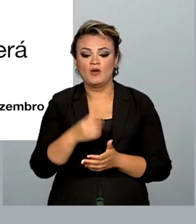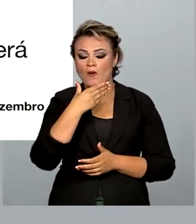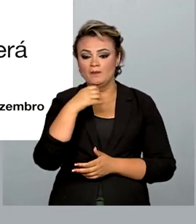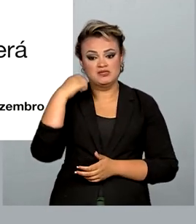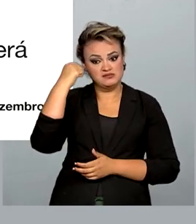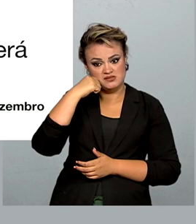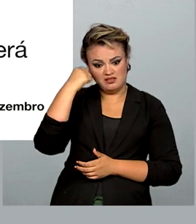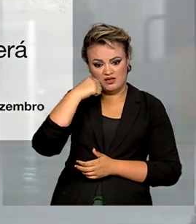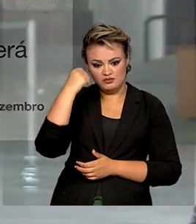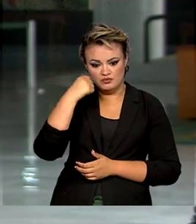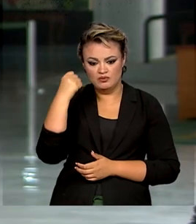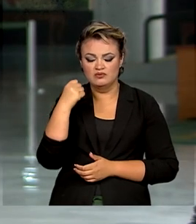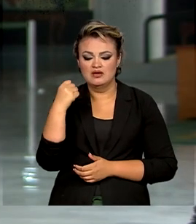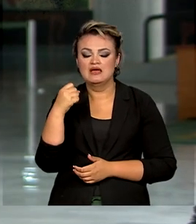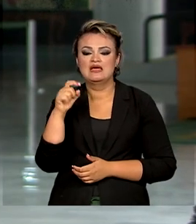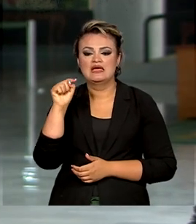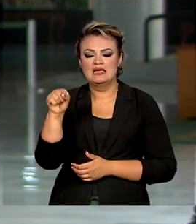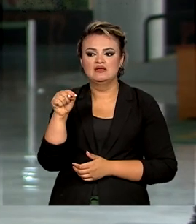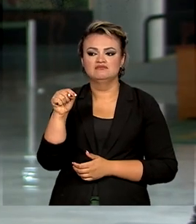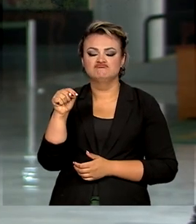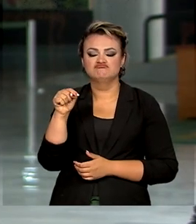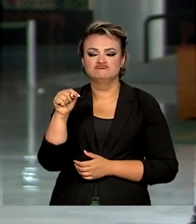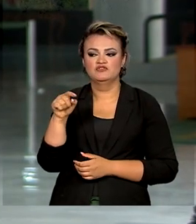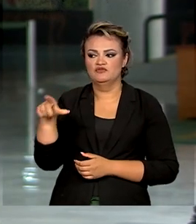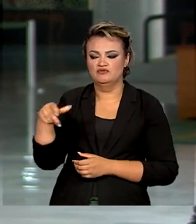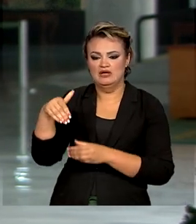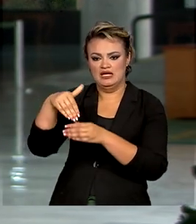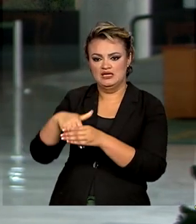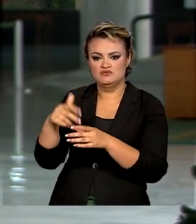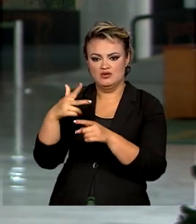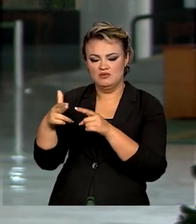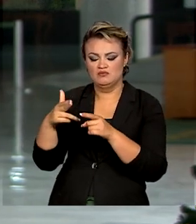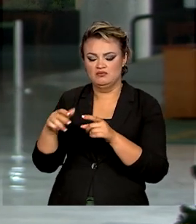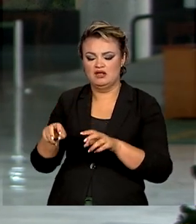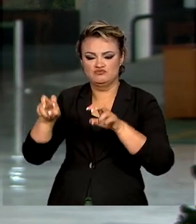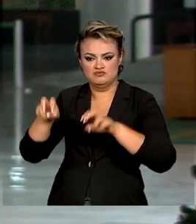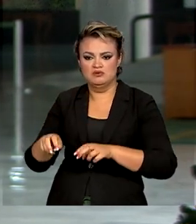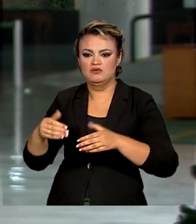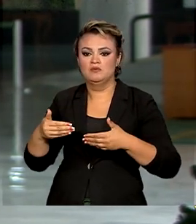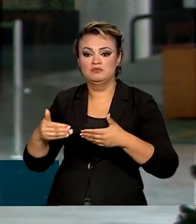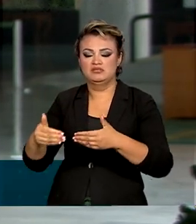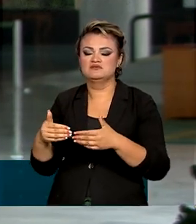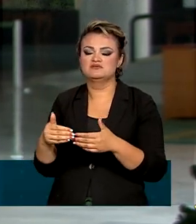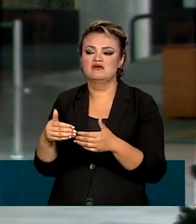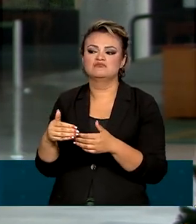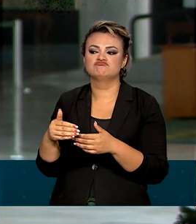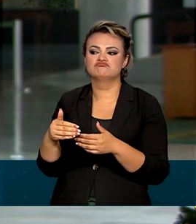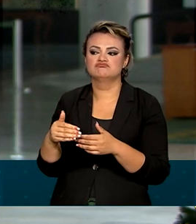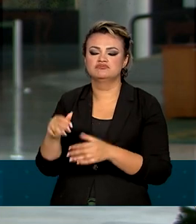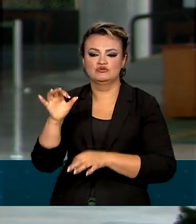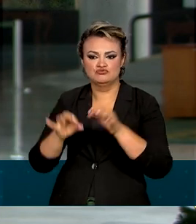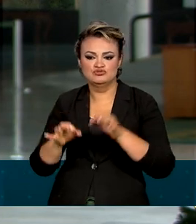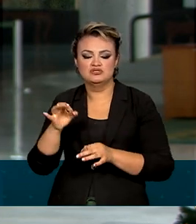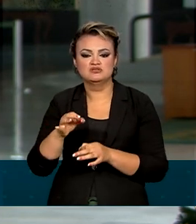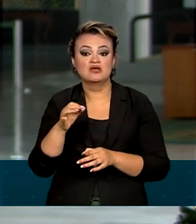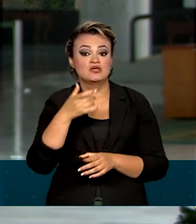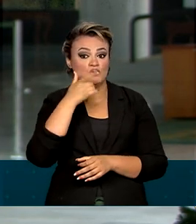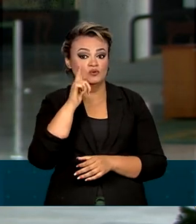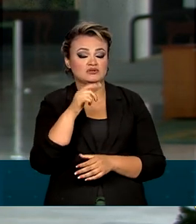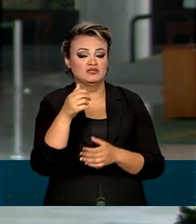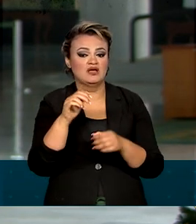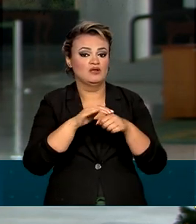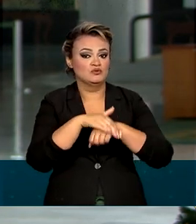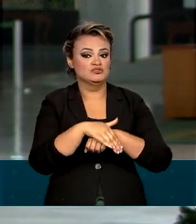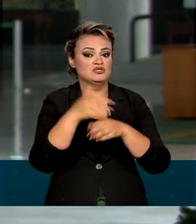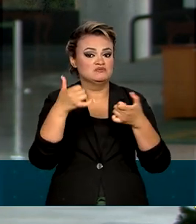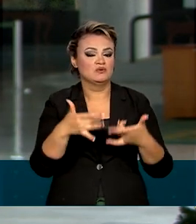Flávio Dino, indicado para assumir o Ministério da Justiça e Segurança Pública no futuro governo, falou ontem à noite sobre esse assunto.